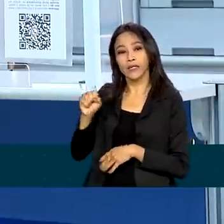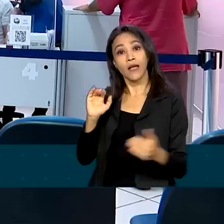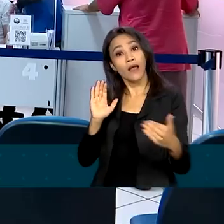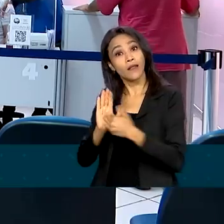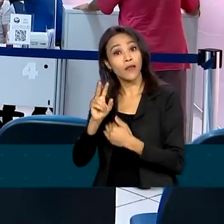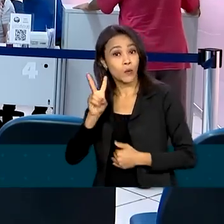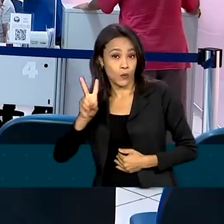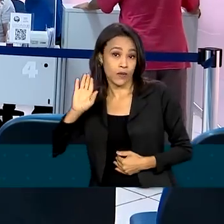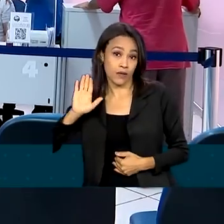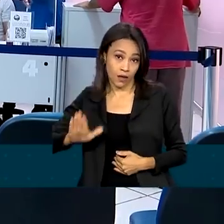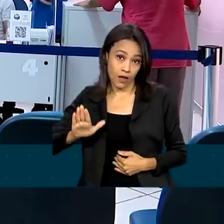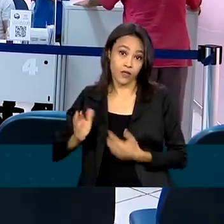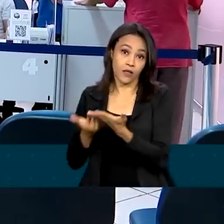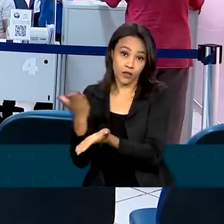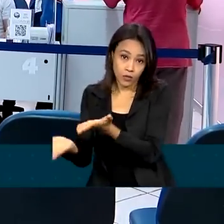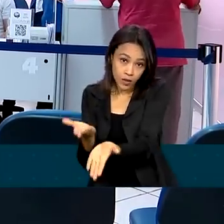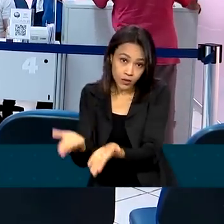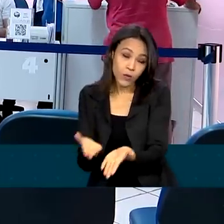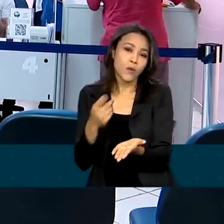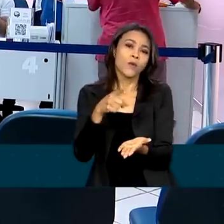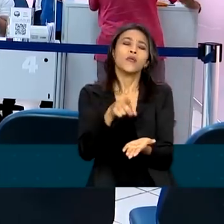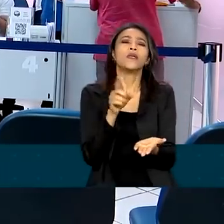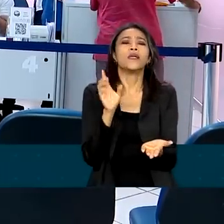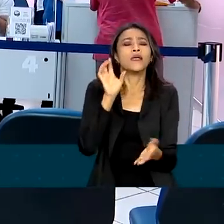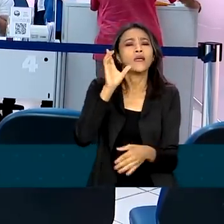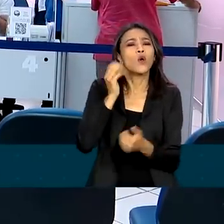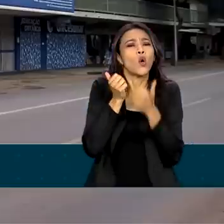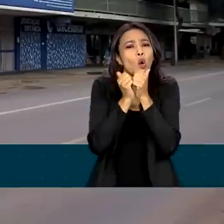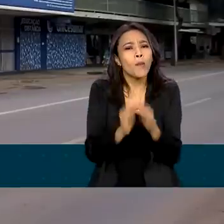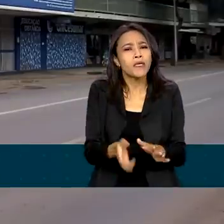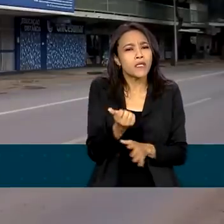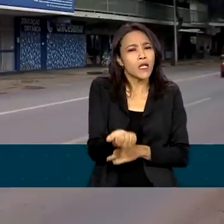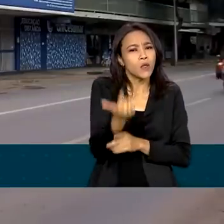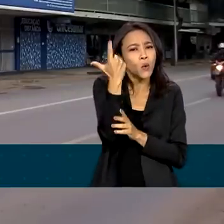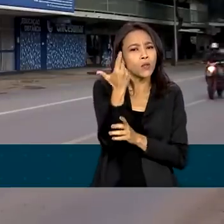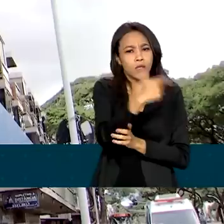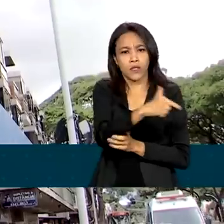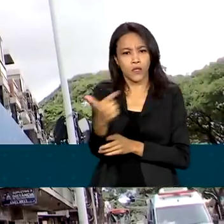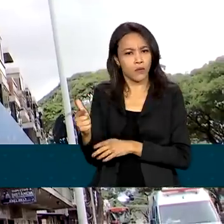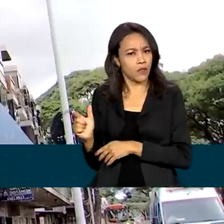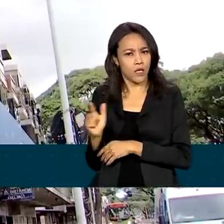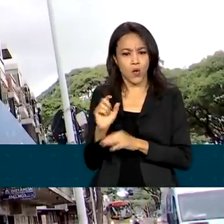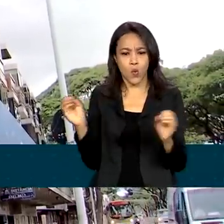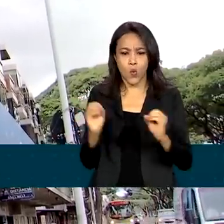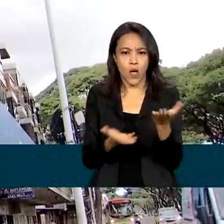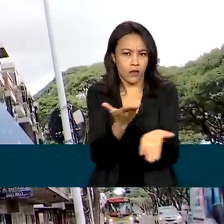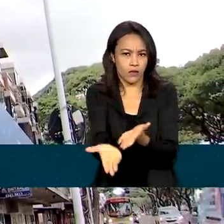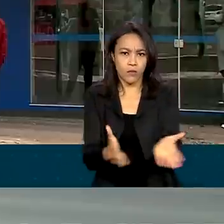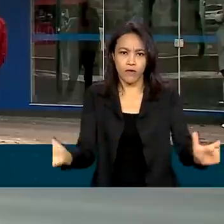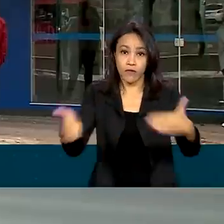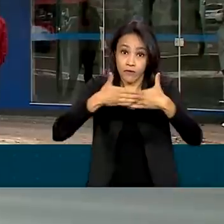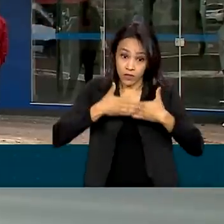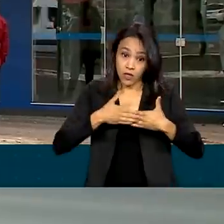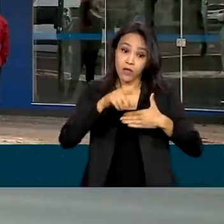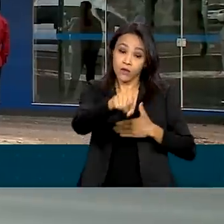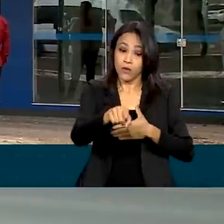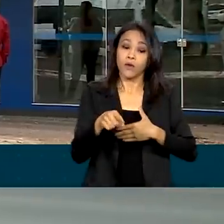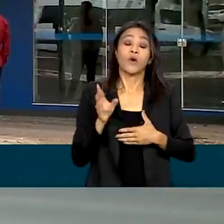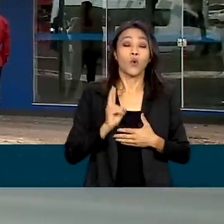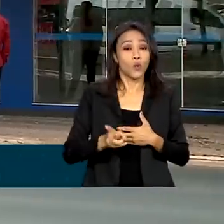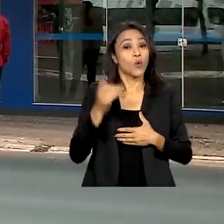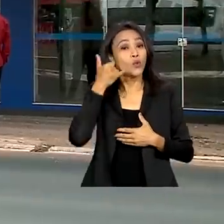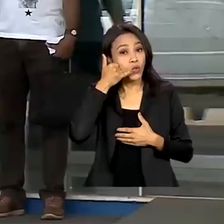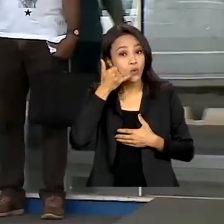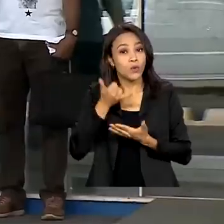tarde. E não haverá expediente quando os jogos começarem ao meio-dia. O site Meu INSS continua disponível